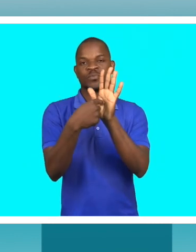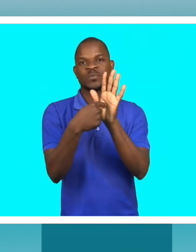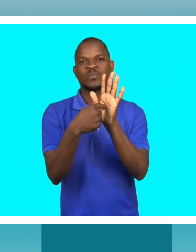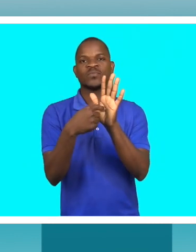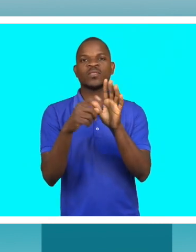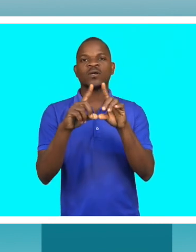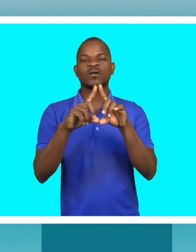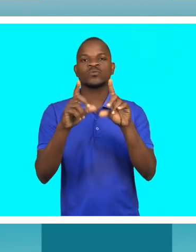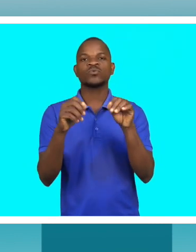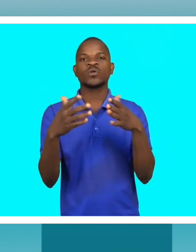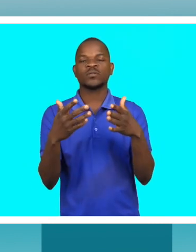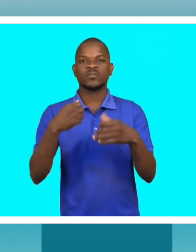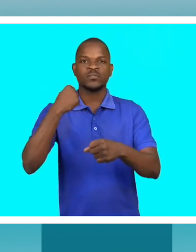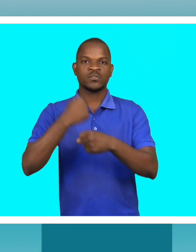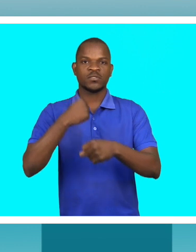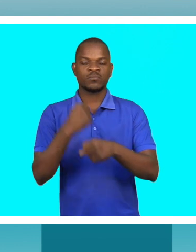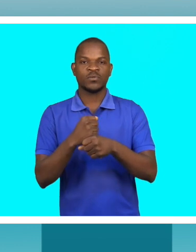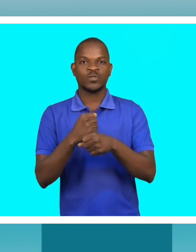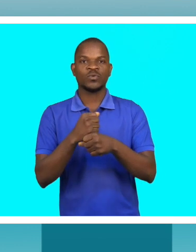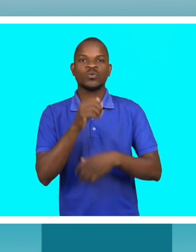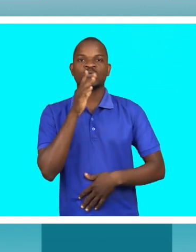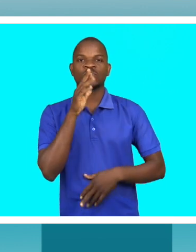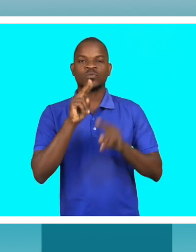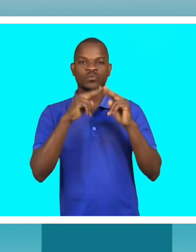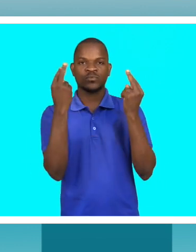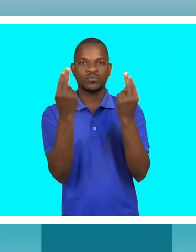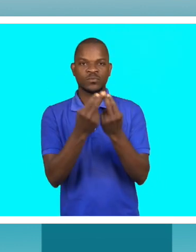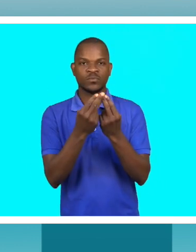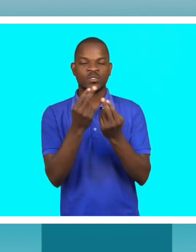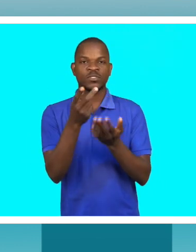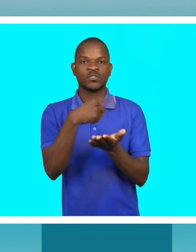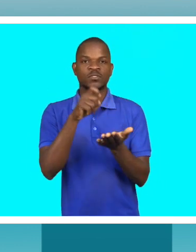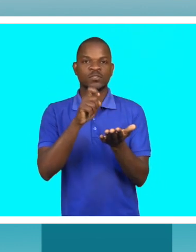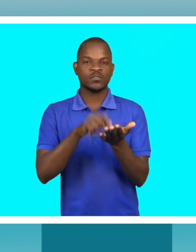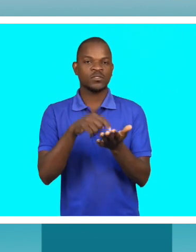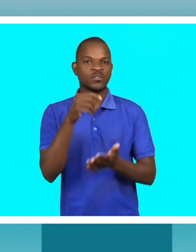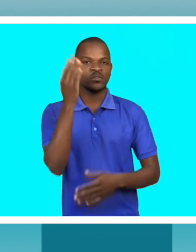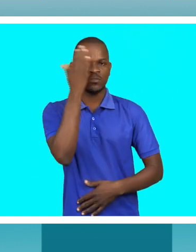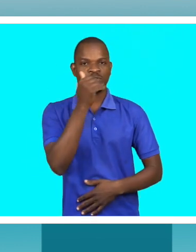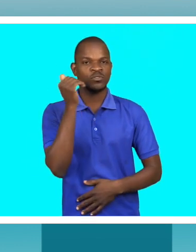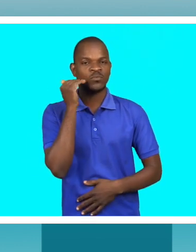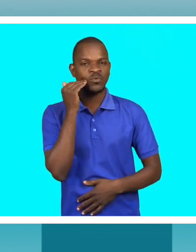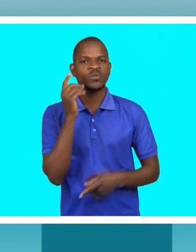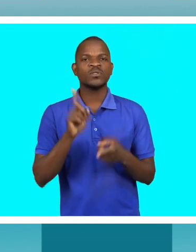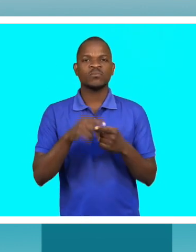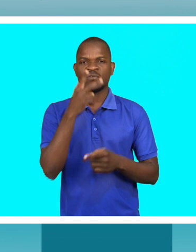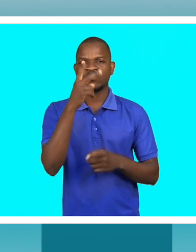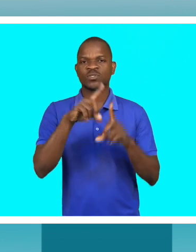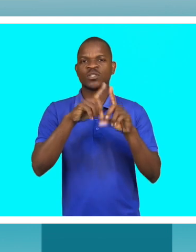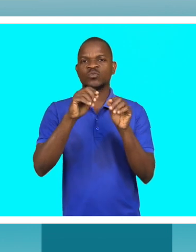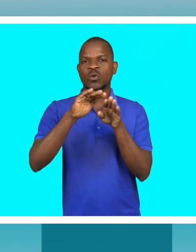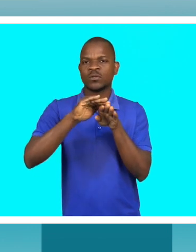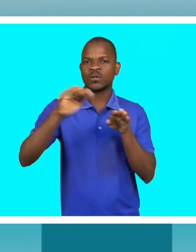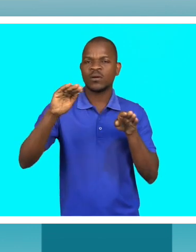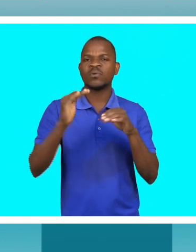a nível dos trabalhos do município do Chimoe e também olhamos um pouco sobre a acessibilidade